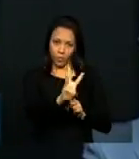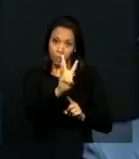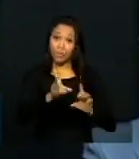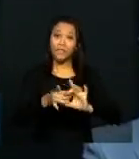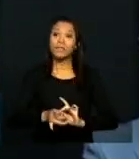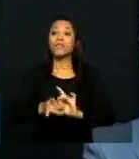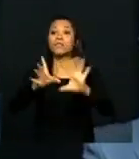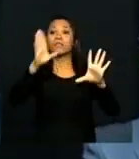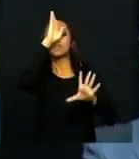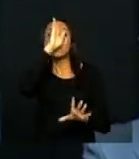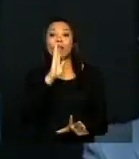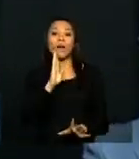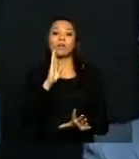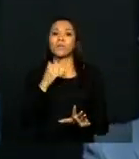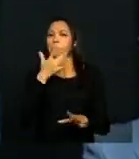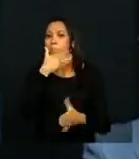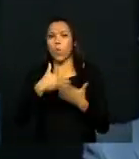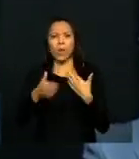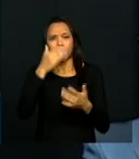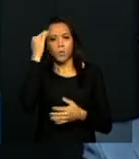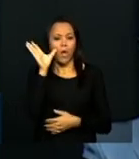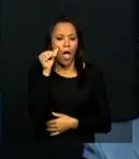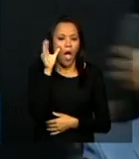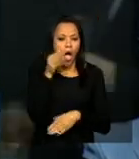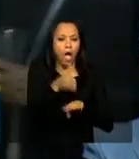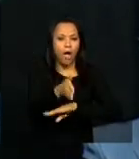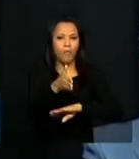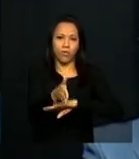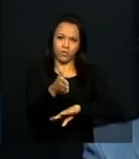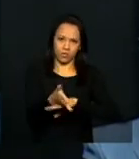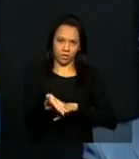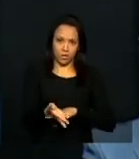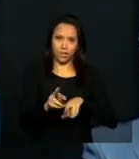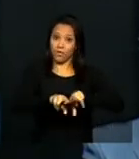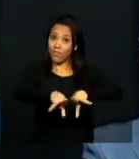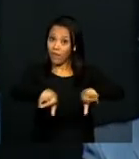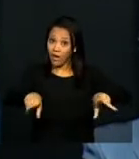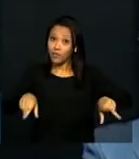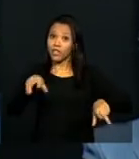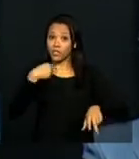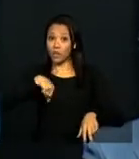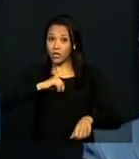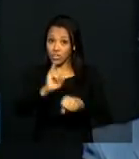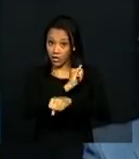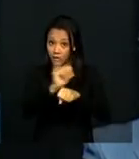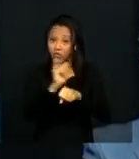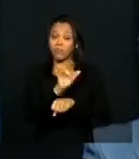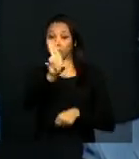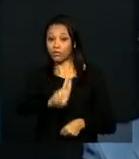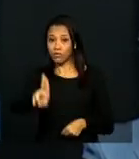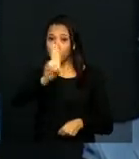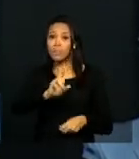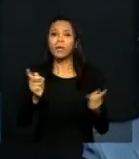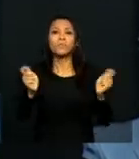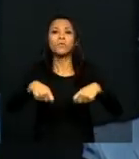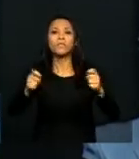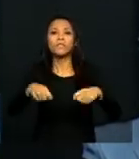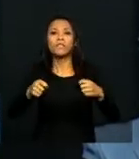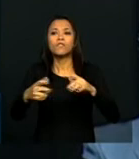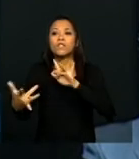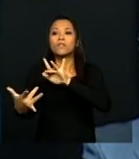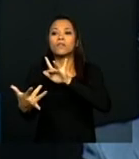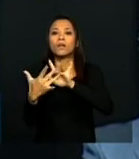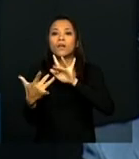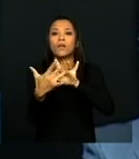universal e gratuito para todos. São diferentes veículos que usamos para que possamos nos comunicar com o nosso público